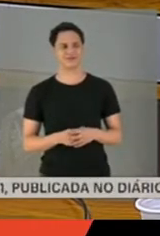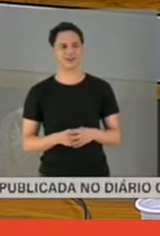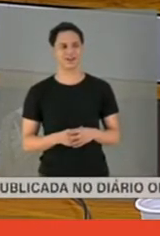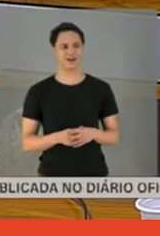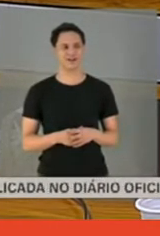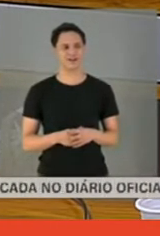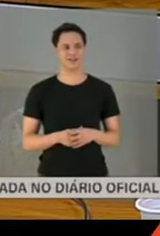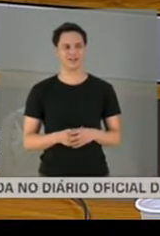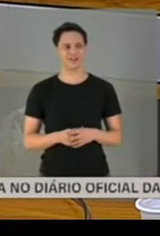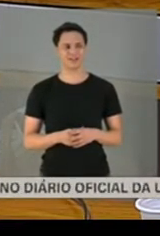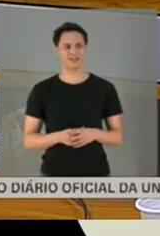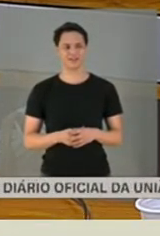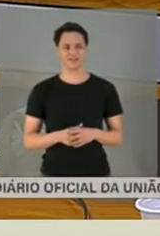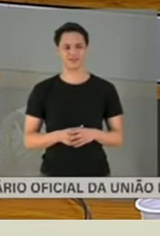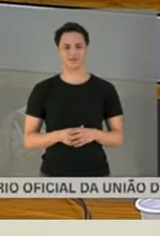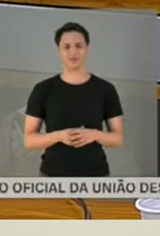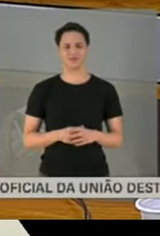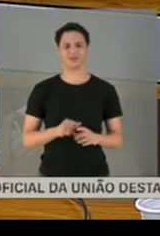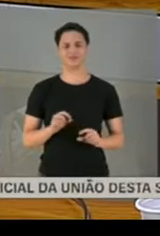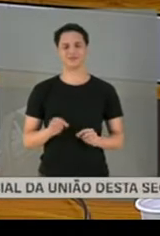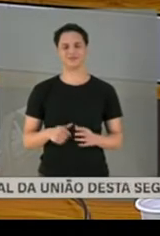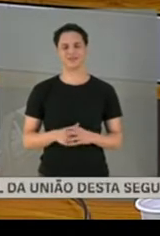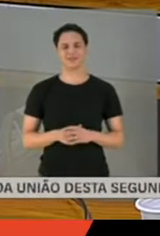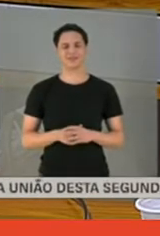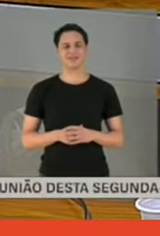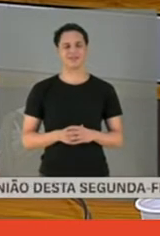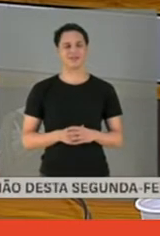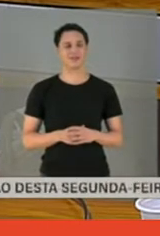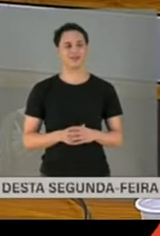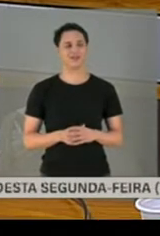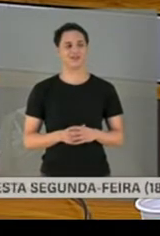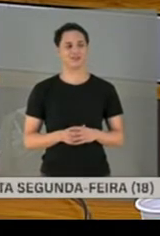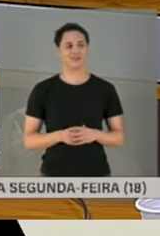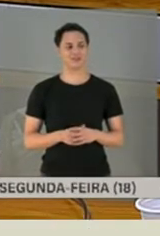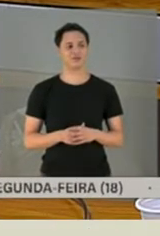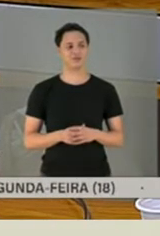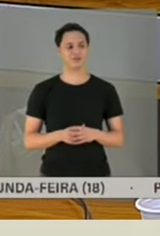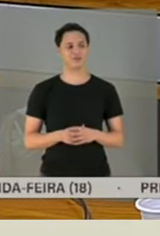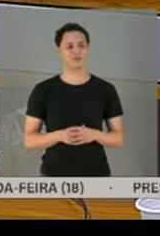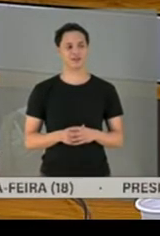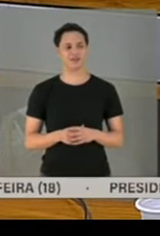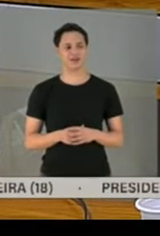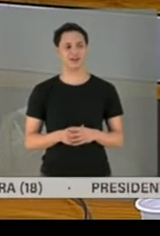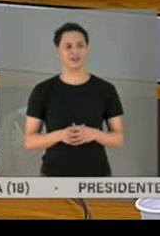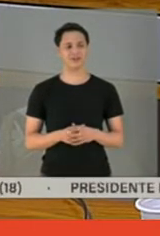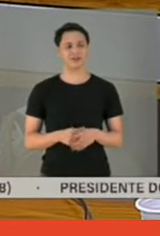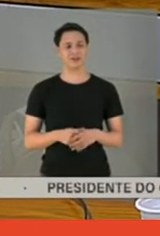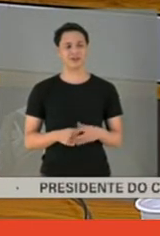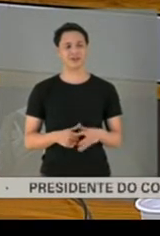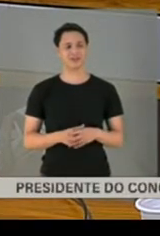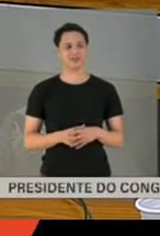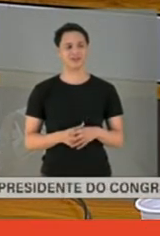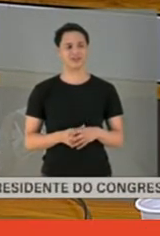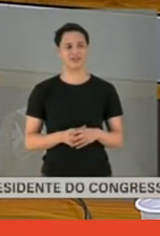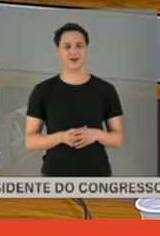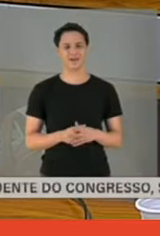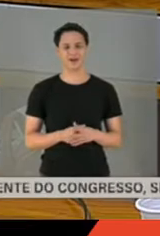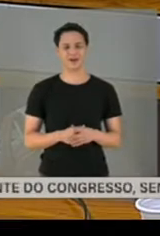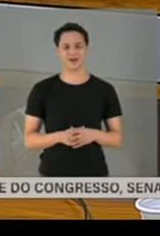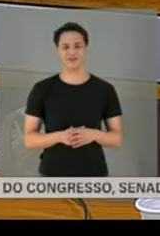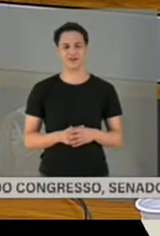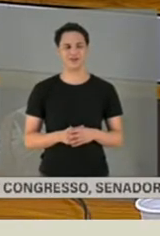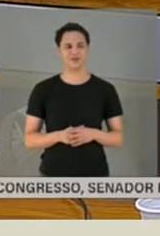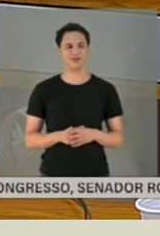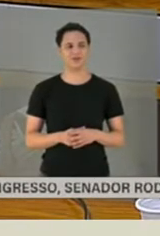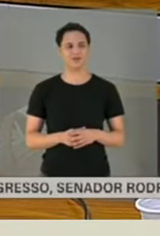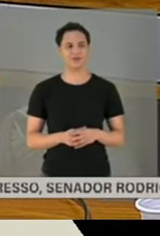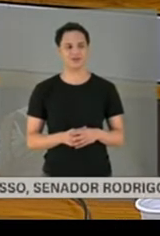ela nos deixou também. Nós perdemos nosso pai, nossa mãe, os amores da nossa vida.